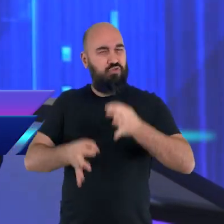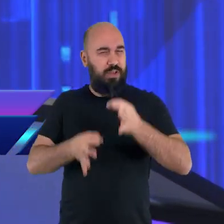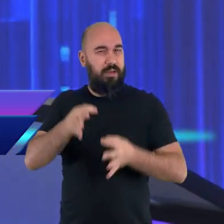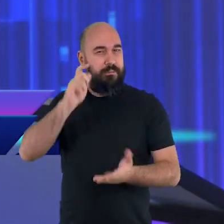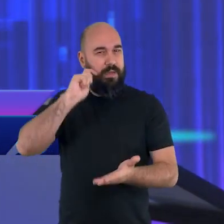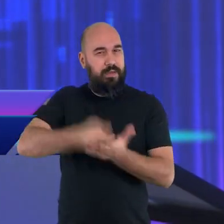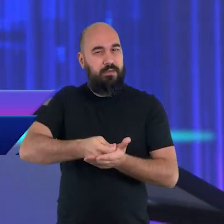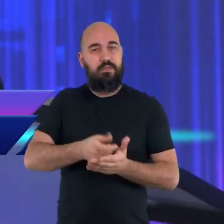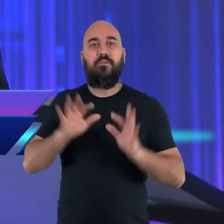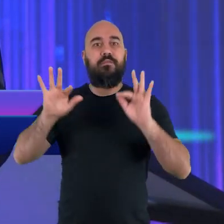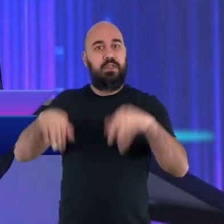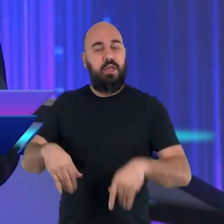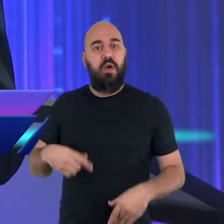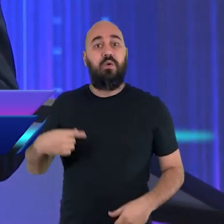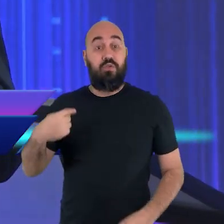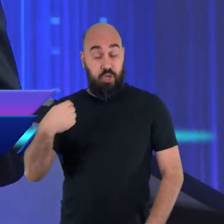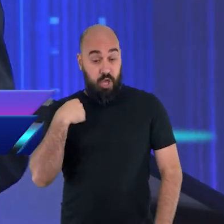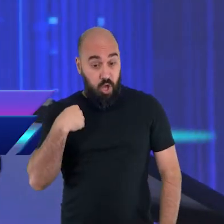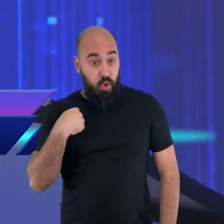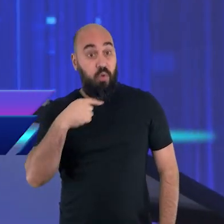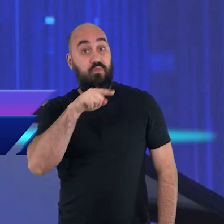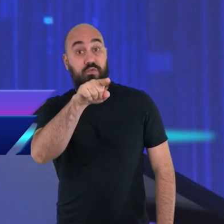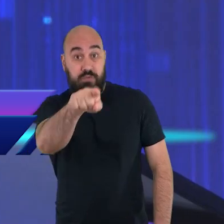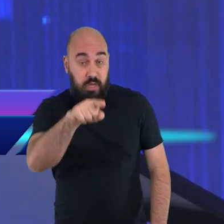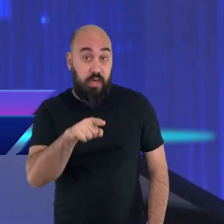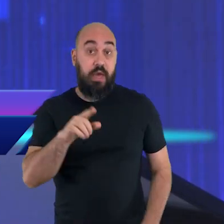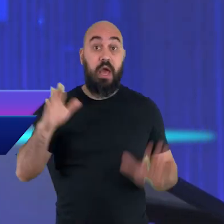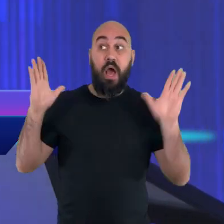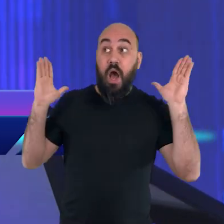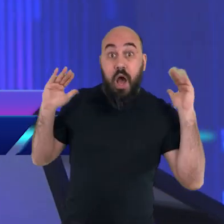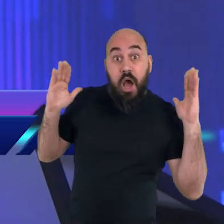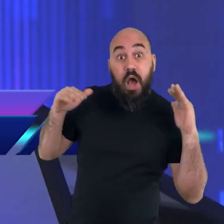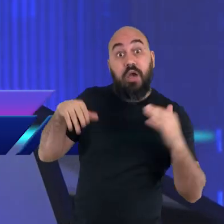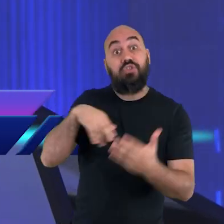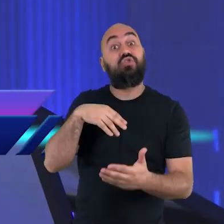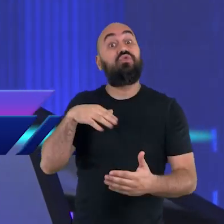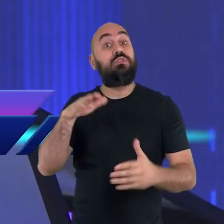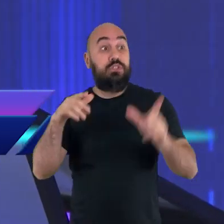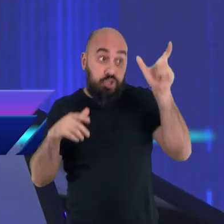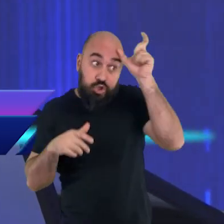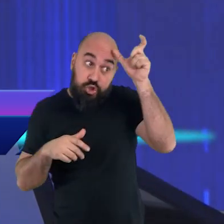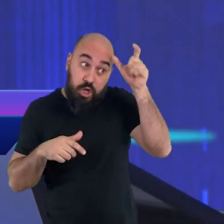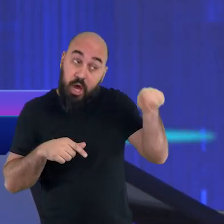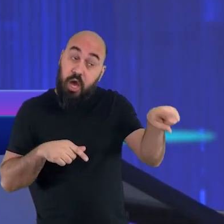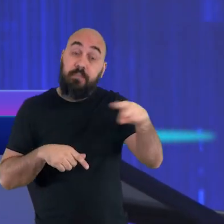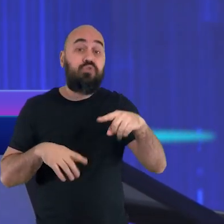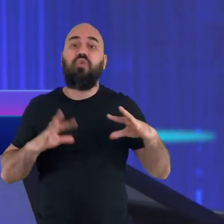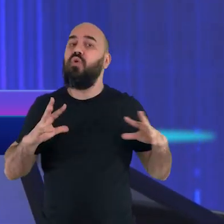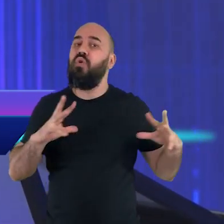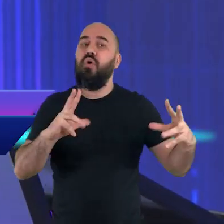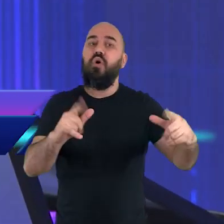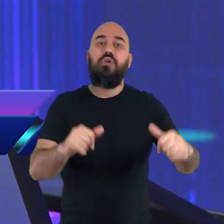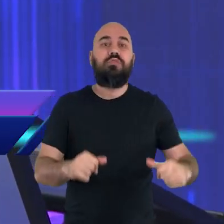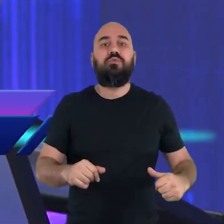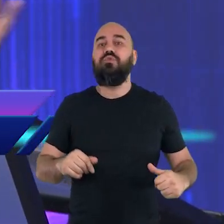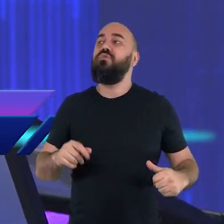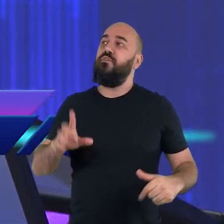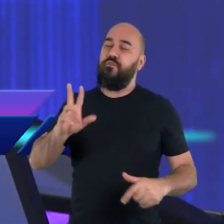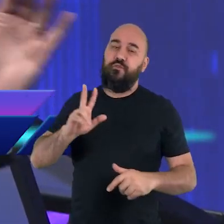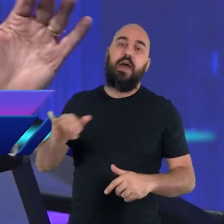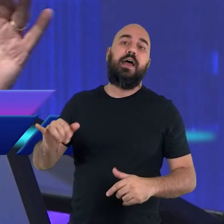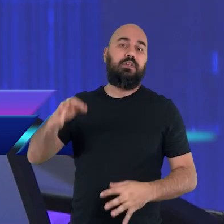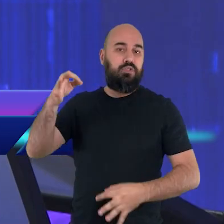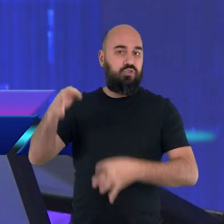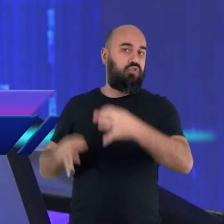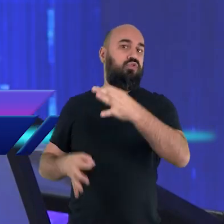e todas as acusações contra Deus serão julgadas. É exatamente isso. Tudo